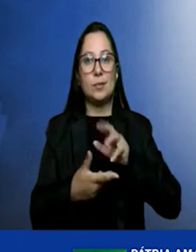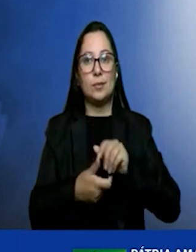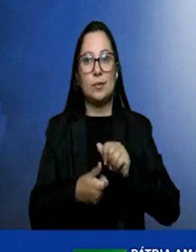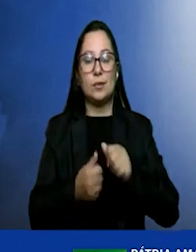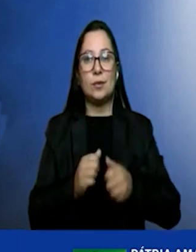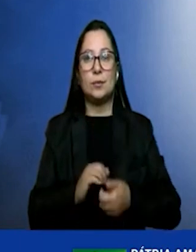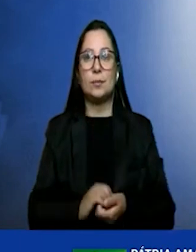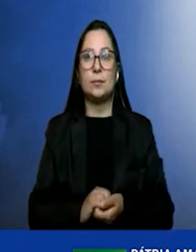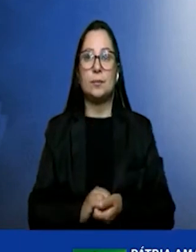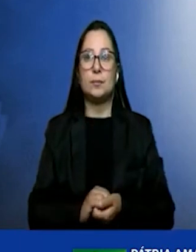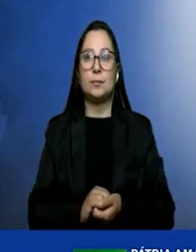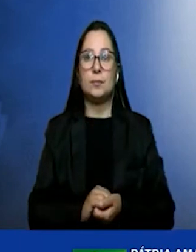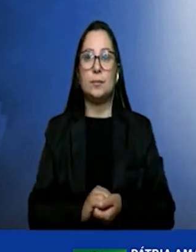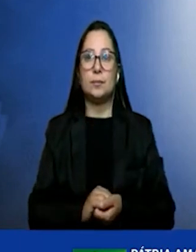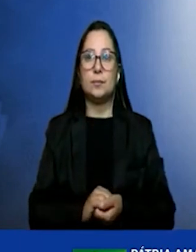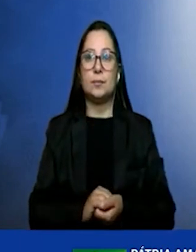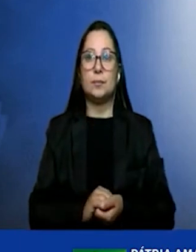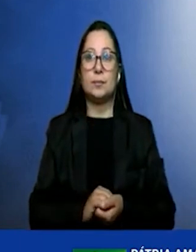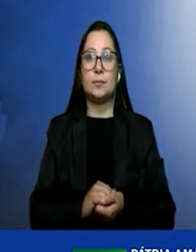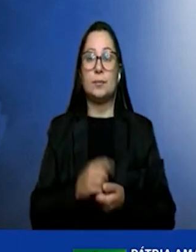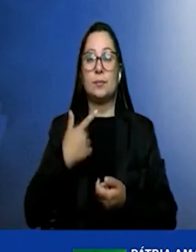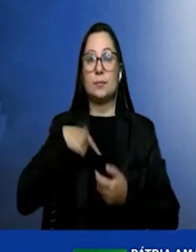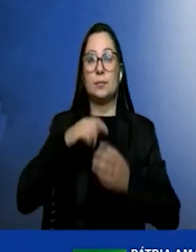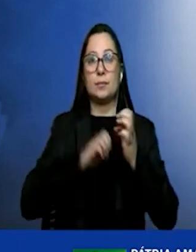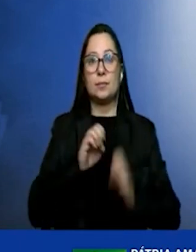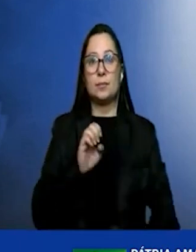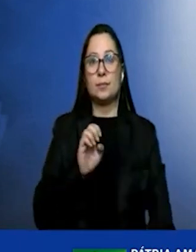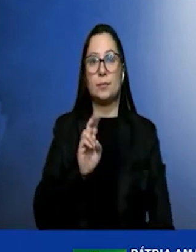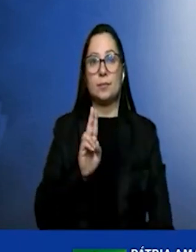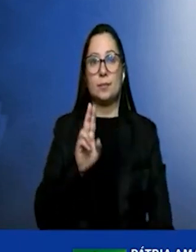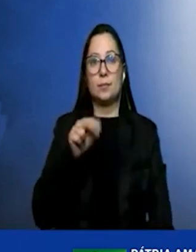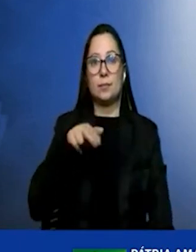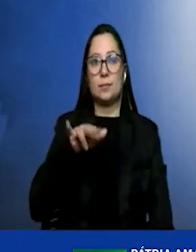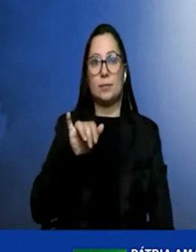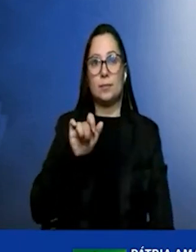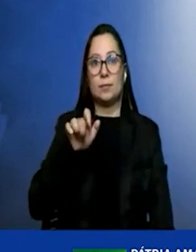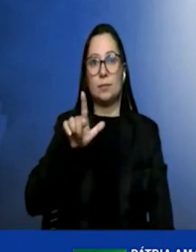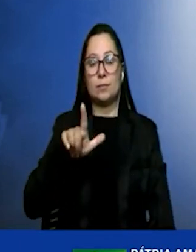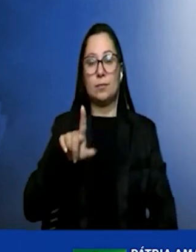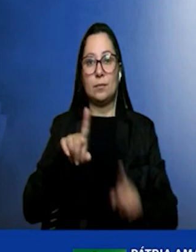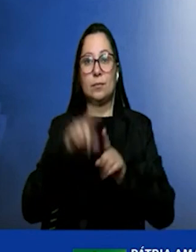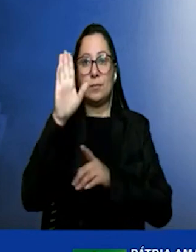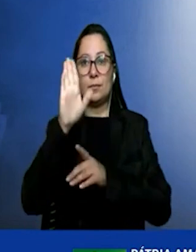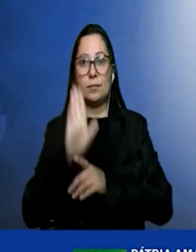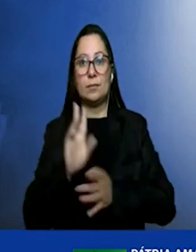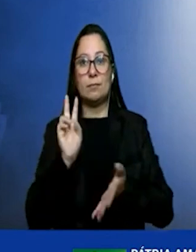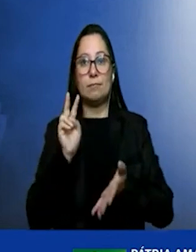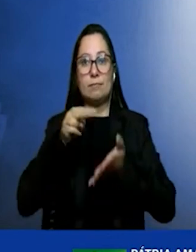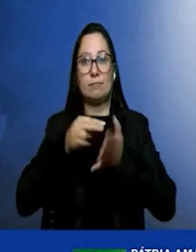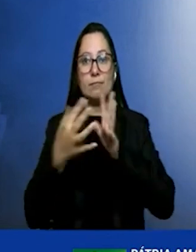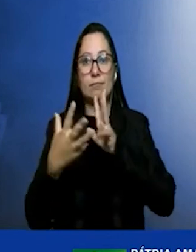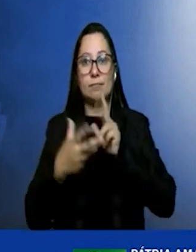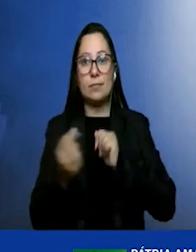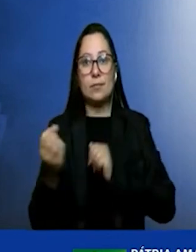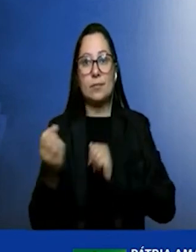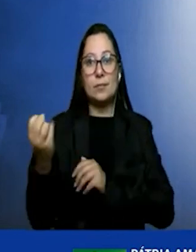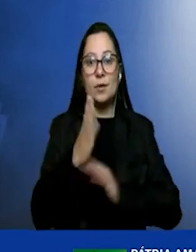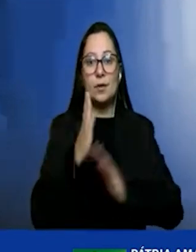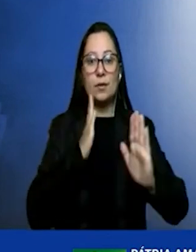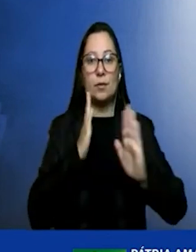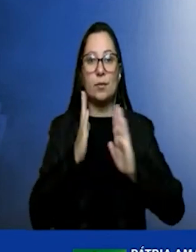É a Unigel e o Brasil colocando o mundo na nova era da energia. Muito obrigado.